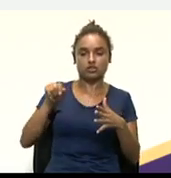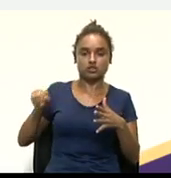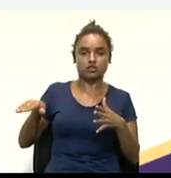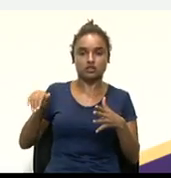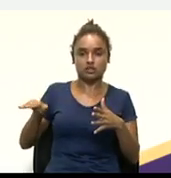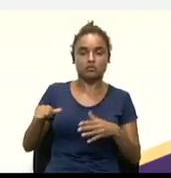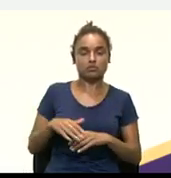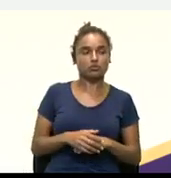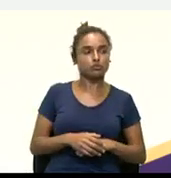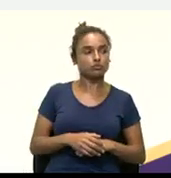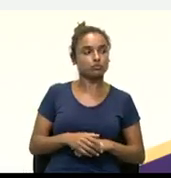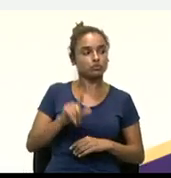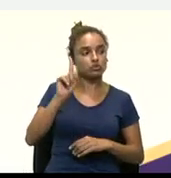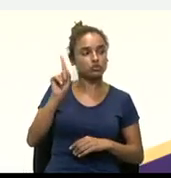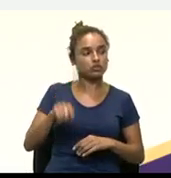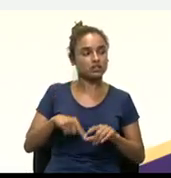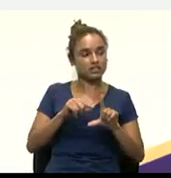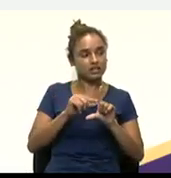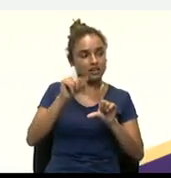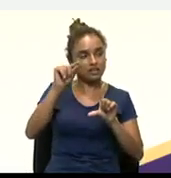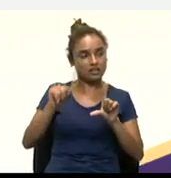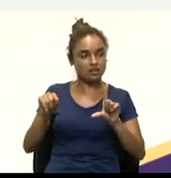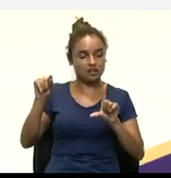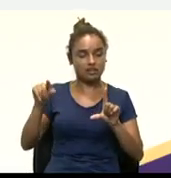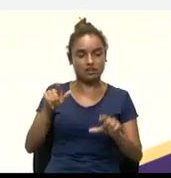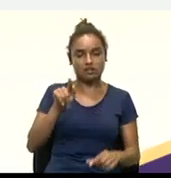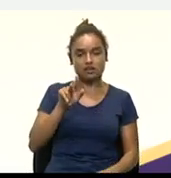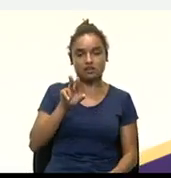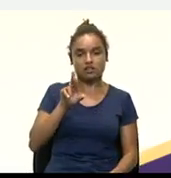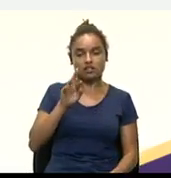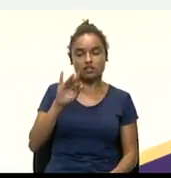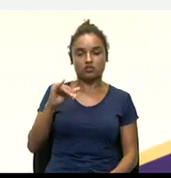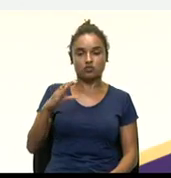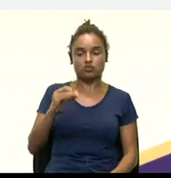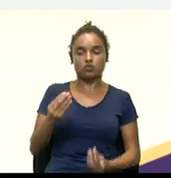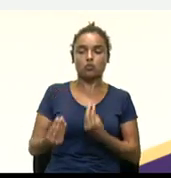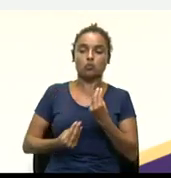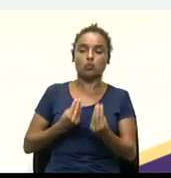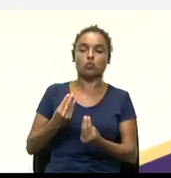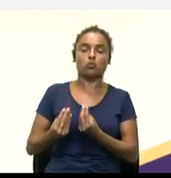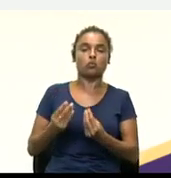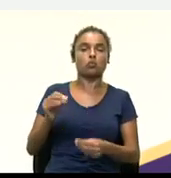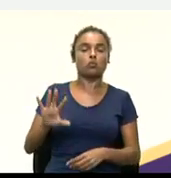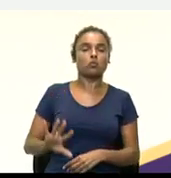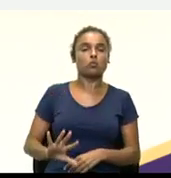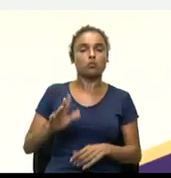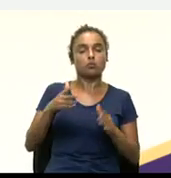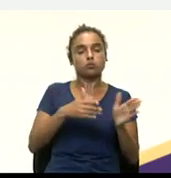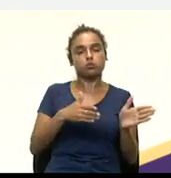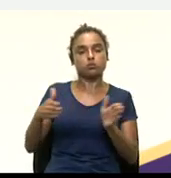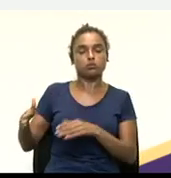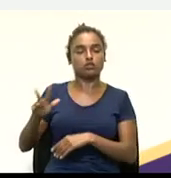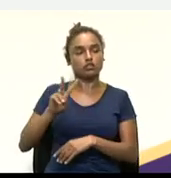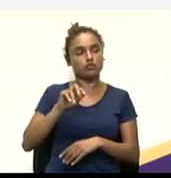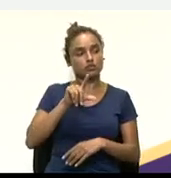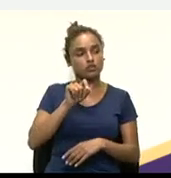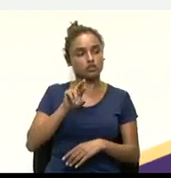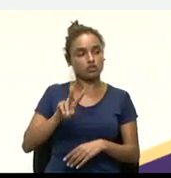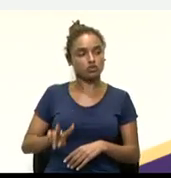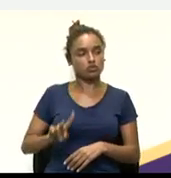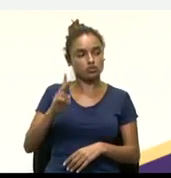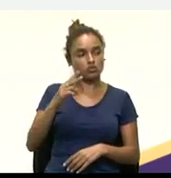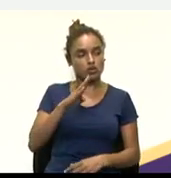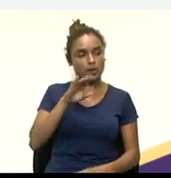setembro, tá? Esse é o gráfico, né? Então, de como reagiu, então, o valor da